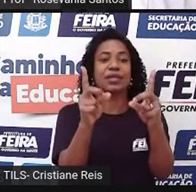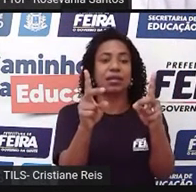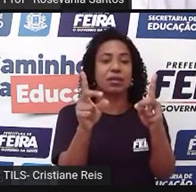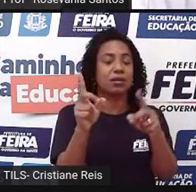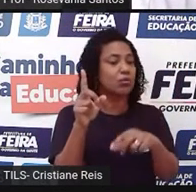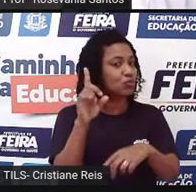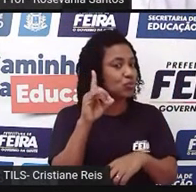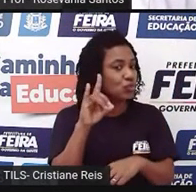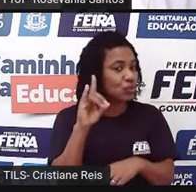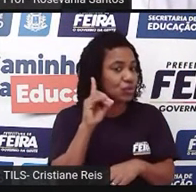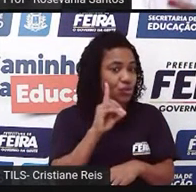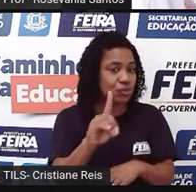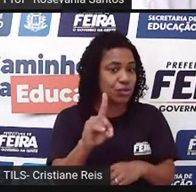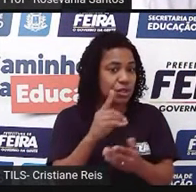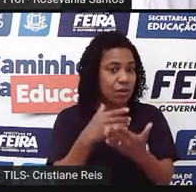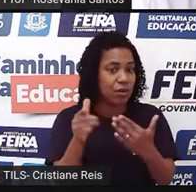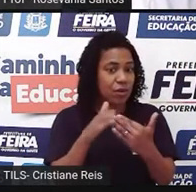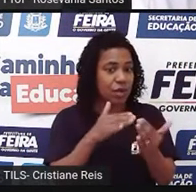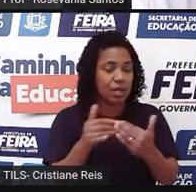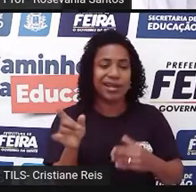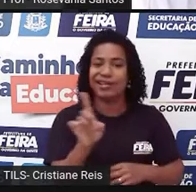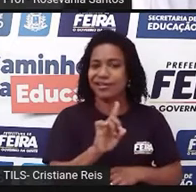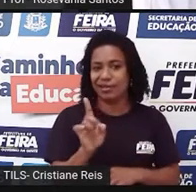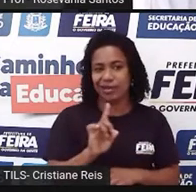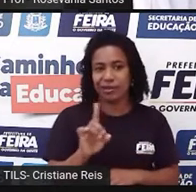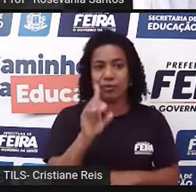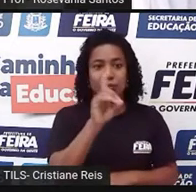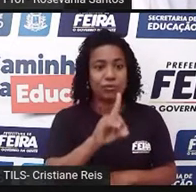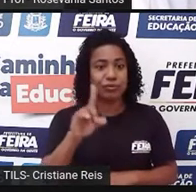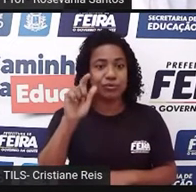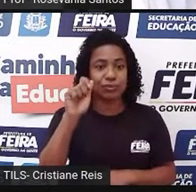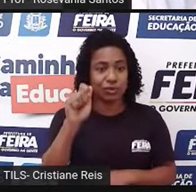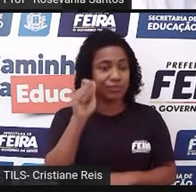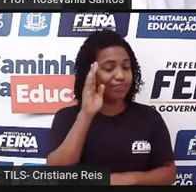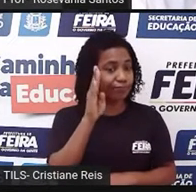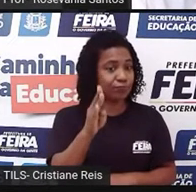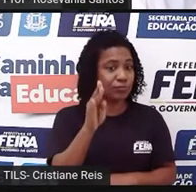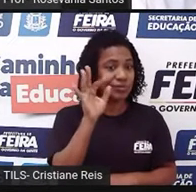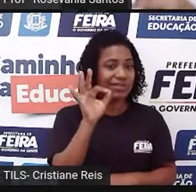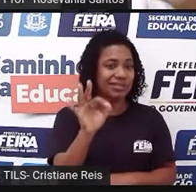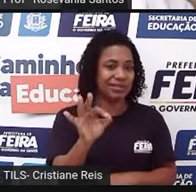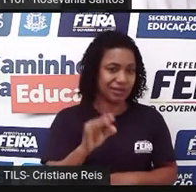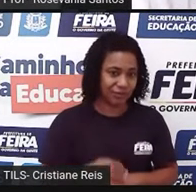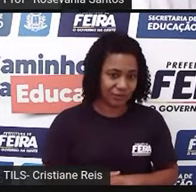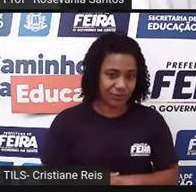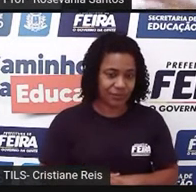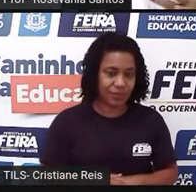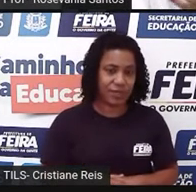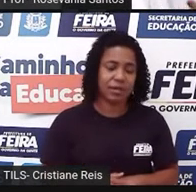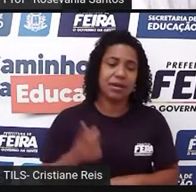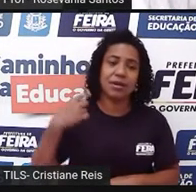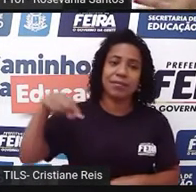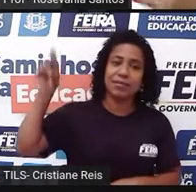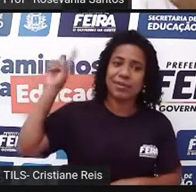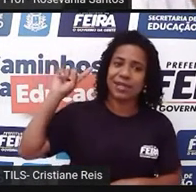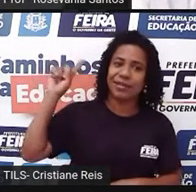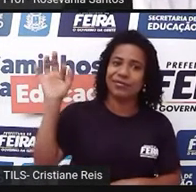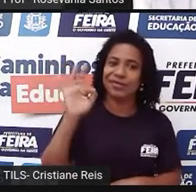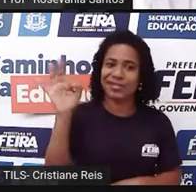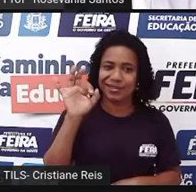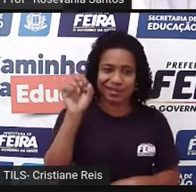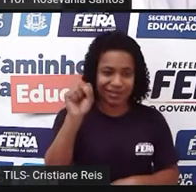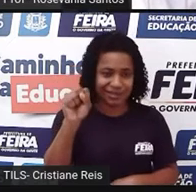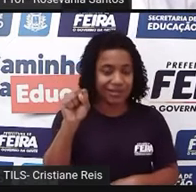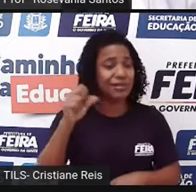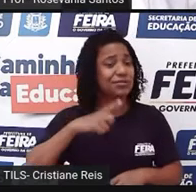certo pra você vender. Aqui em Feira de Santana, né, mais adiante a gente vai falar um pouco sobre isso, tinha uma feira importante que deu até,